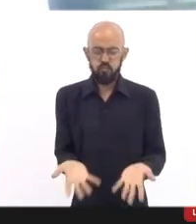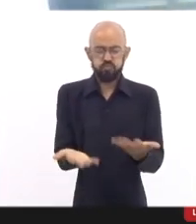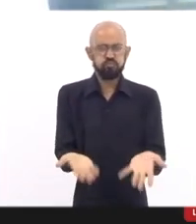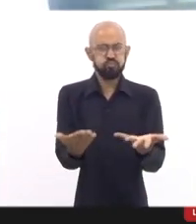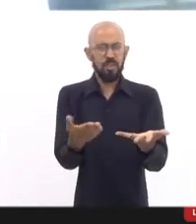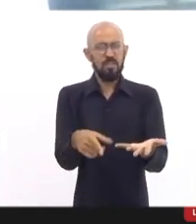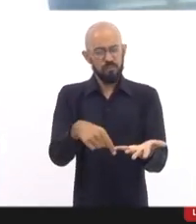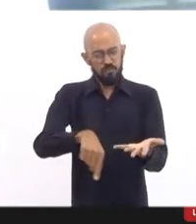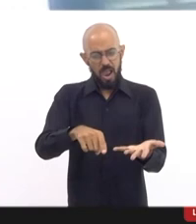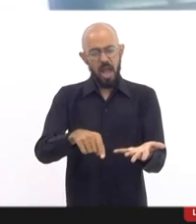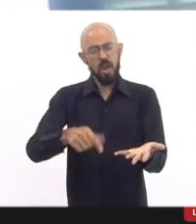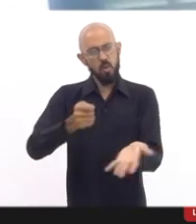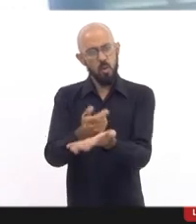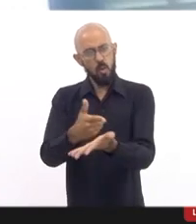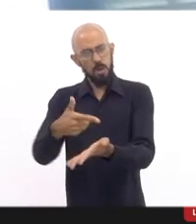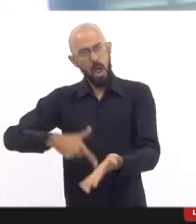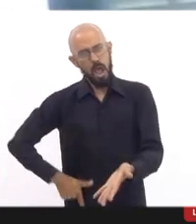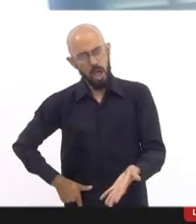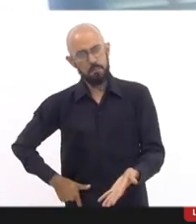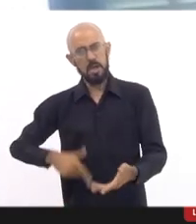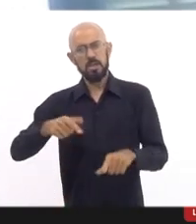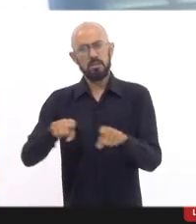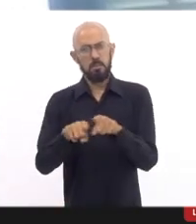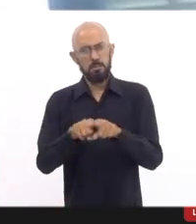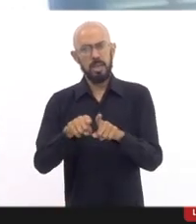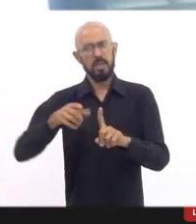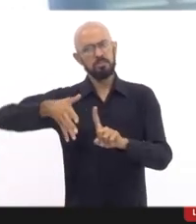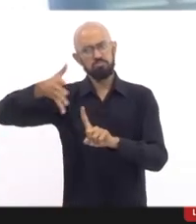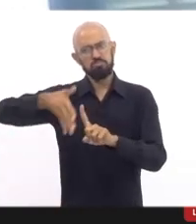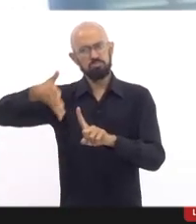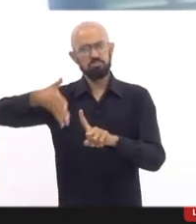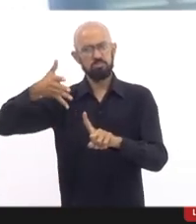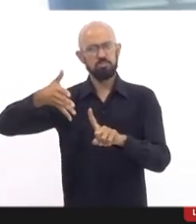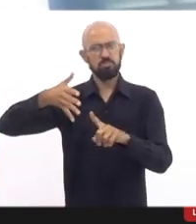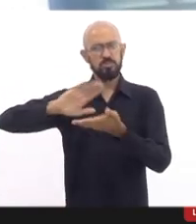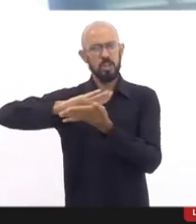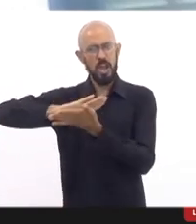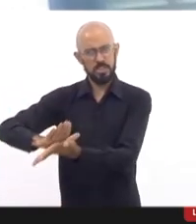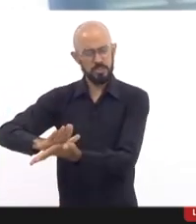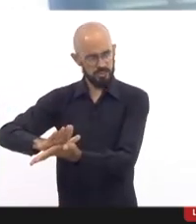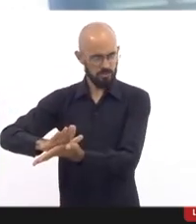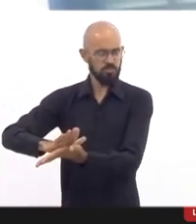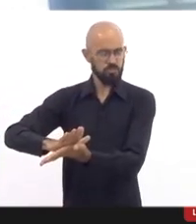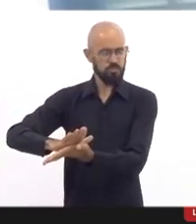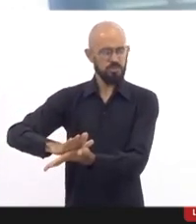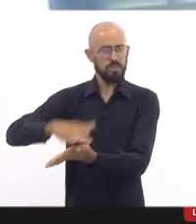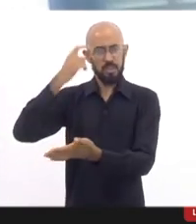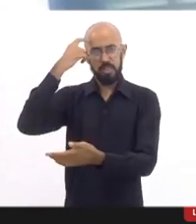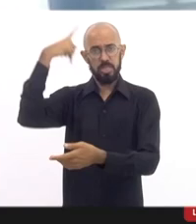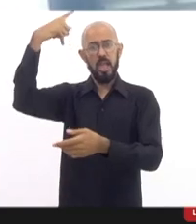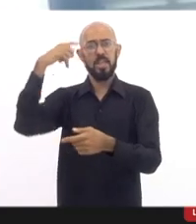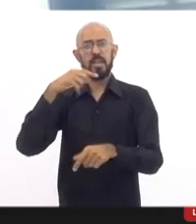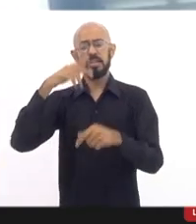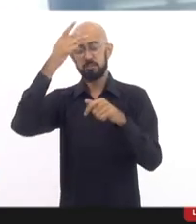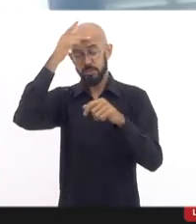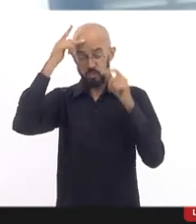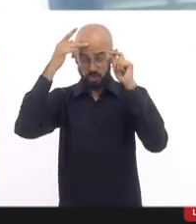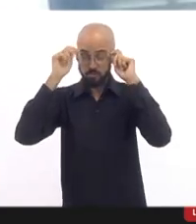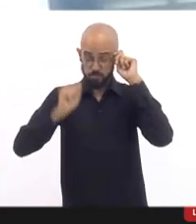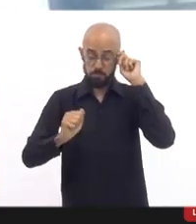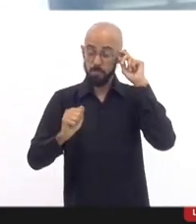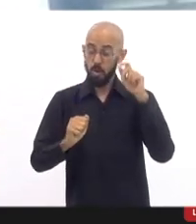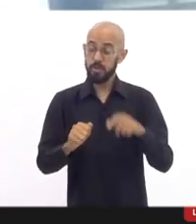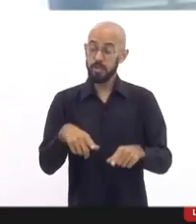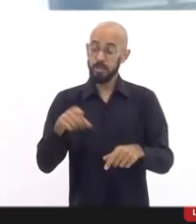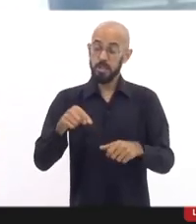falas racistas, independente do racismo estrutural. Dá a ideia que as pessoas têm o direito de justiçar